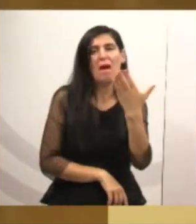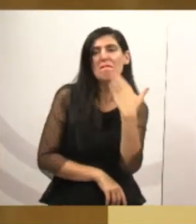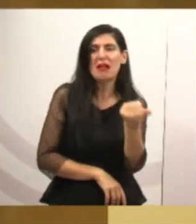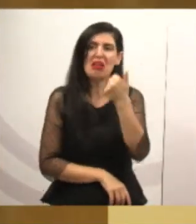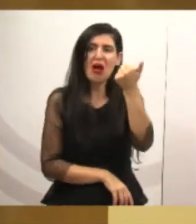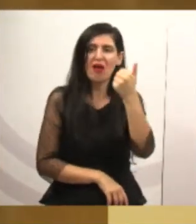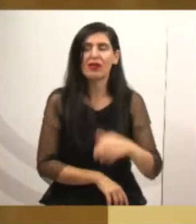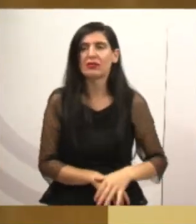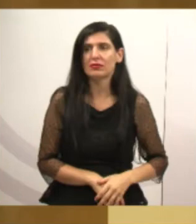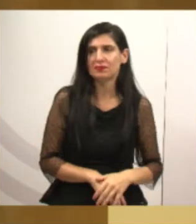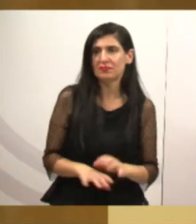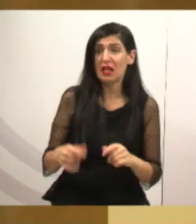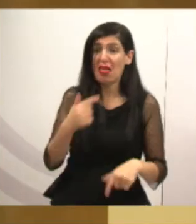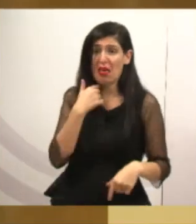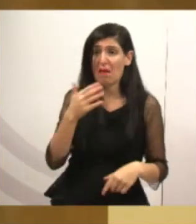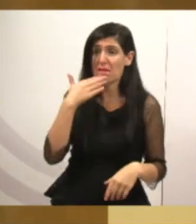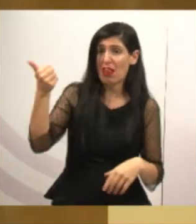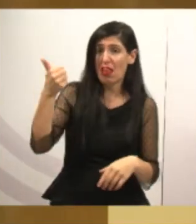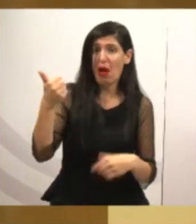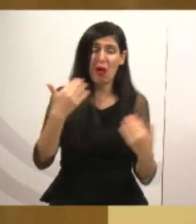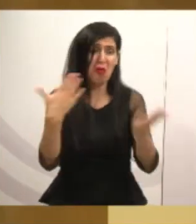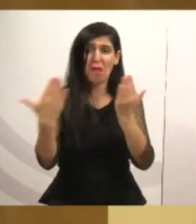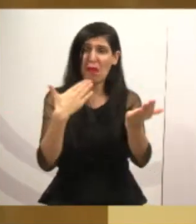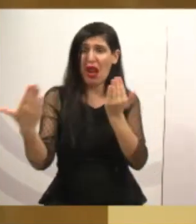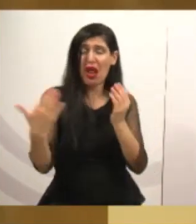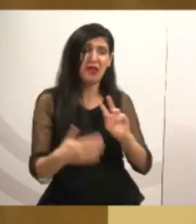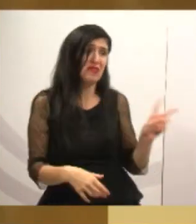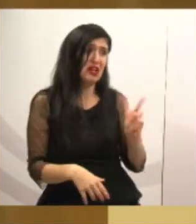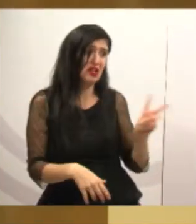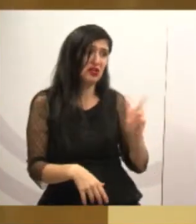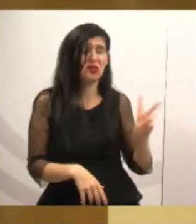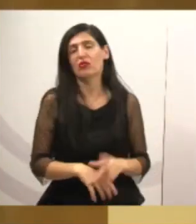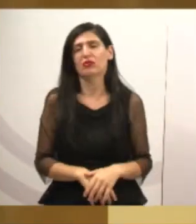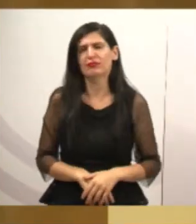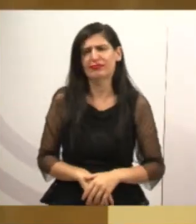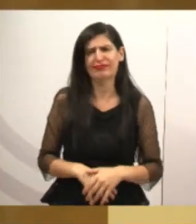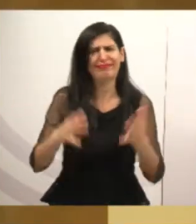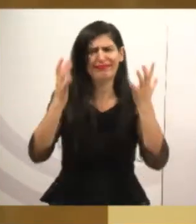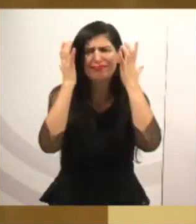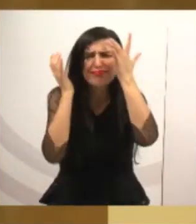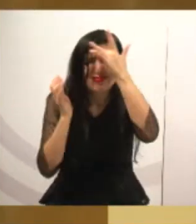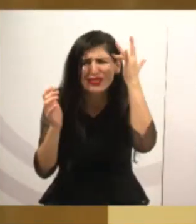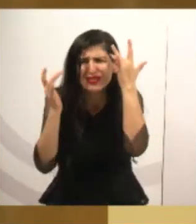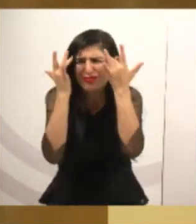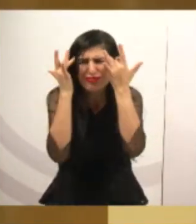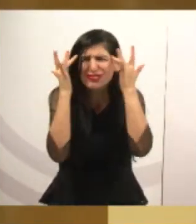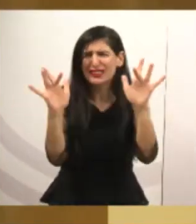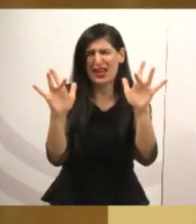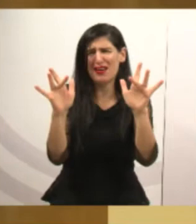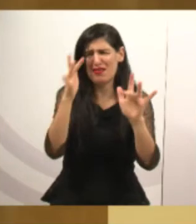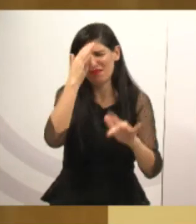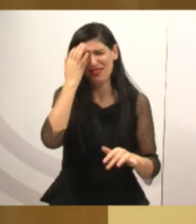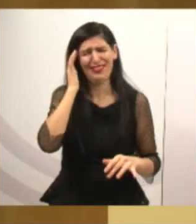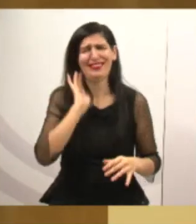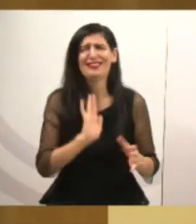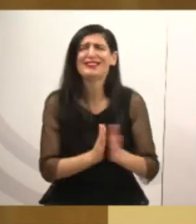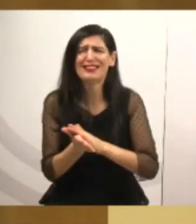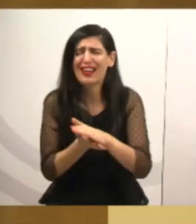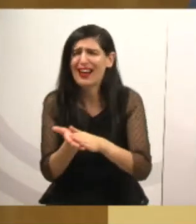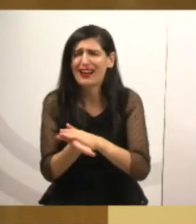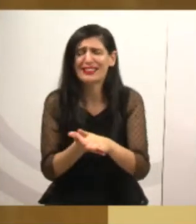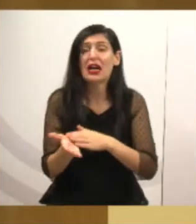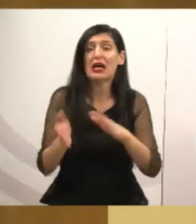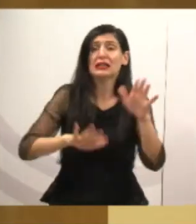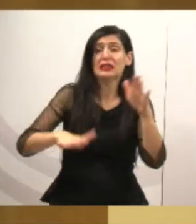acaba caindo nessa armadilha, muitas vezes, as pessoas não têm nenhum conhecimento, e acaba, muitas vezes, fazendo uma